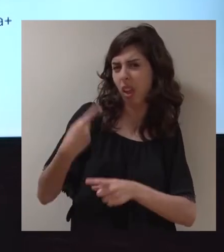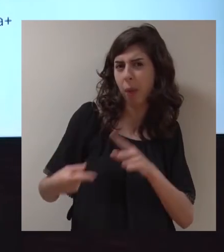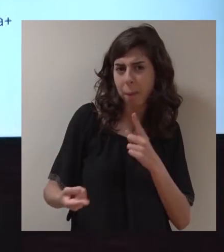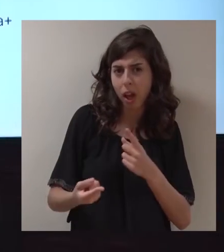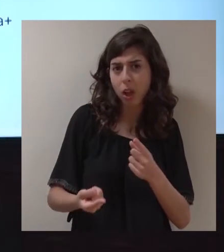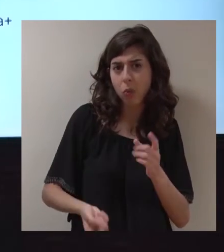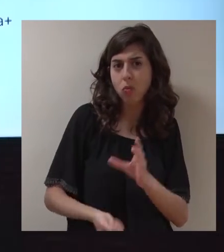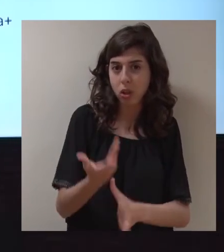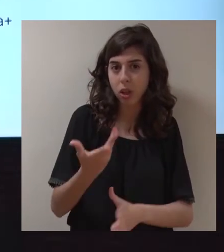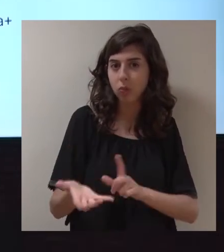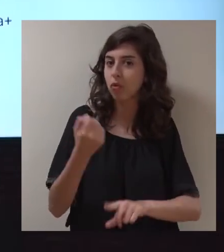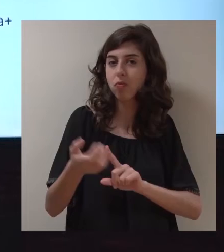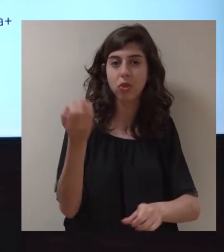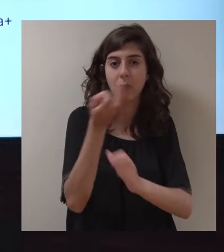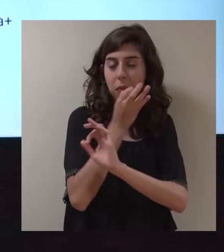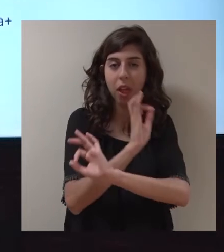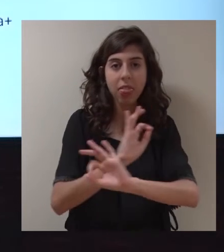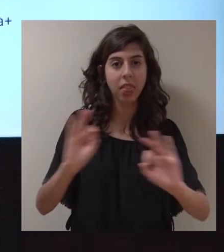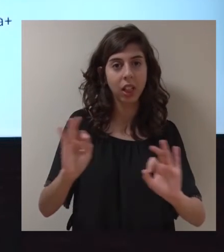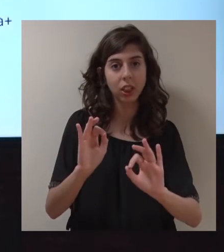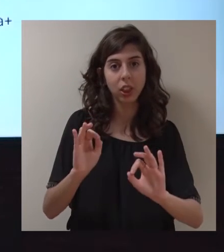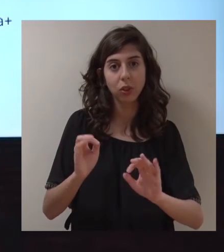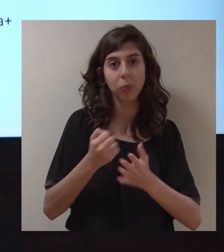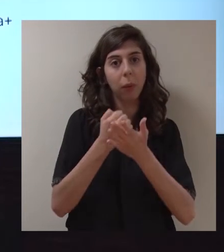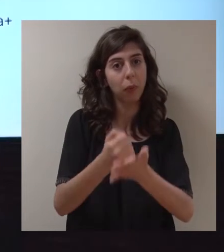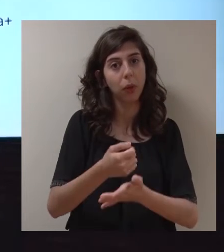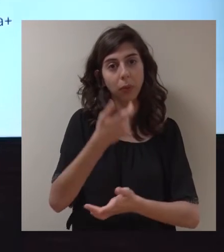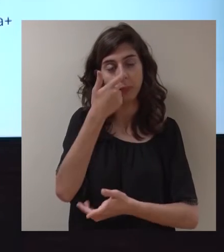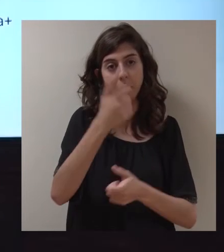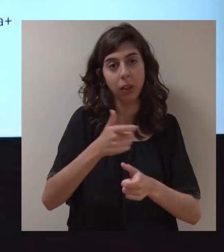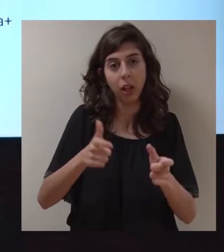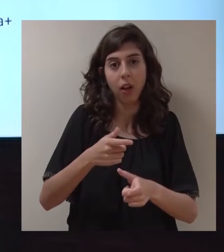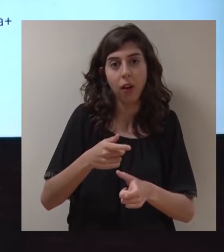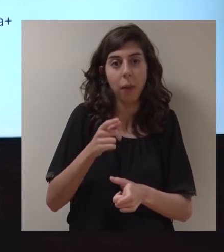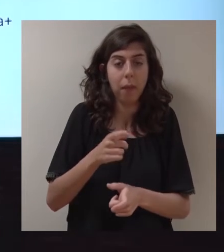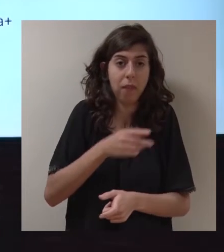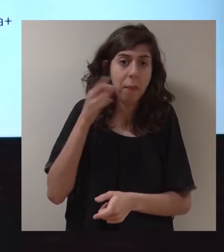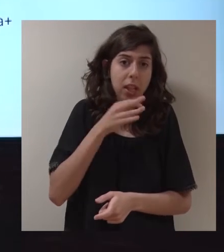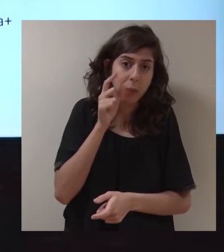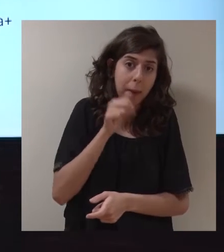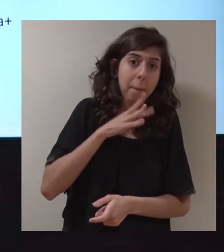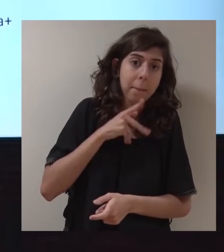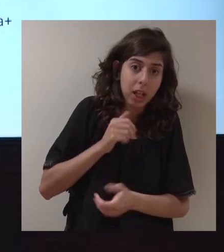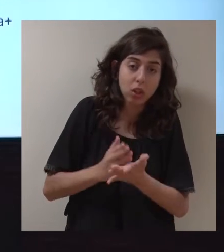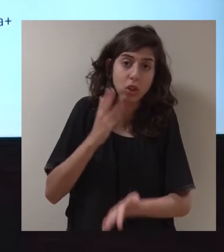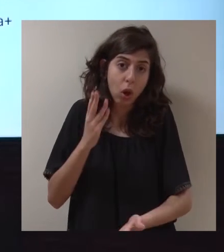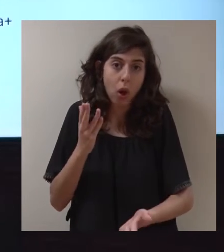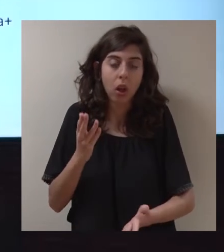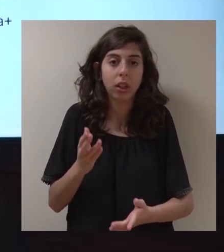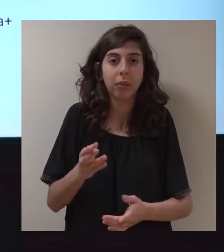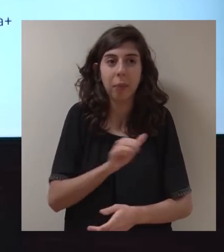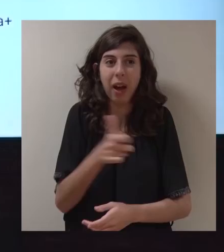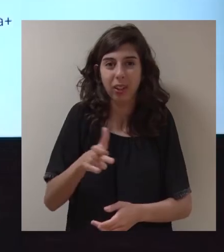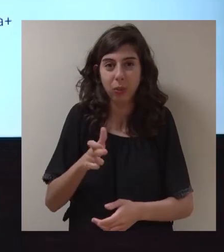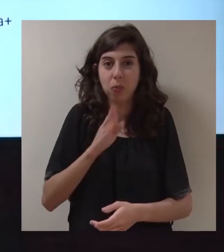programa criado há um ano e meio e que tem tido um sucesso extraordinário, sobretudo para apoio às famílias monoparentais, que não têm nenhuma vontade de